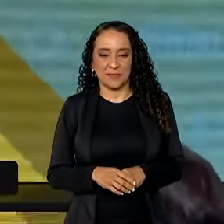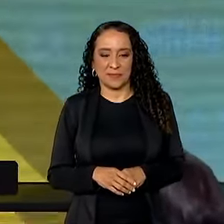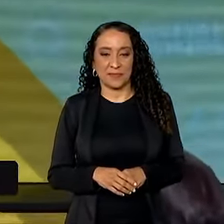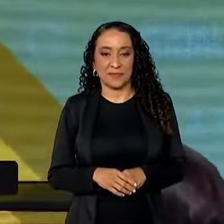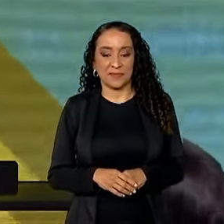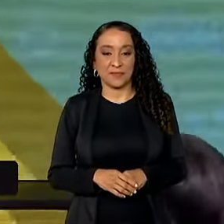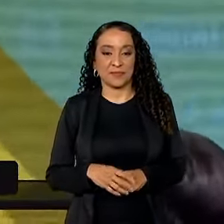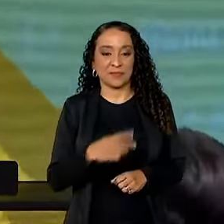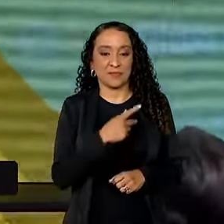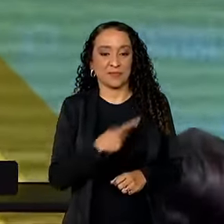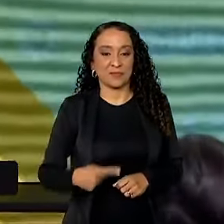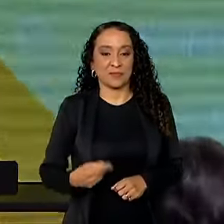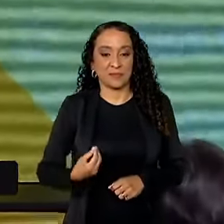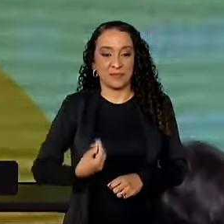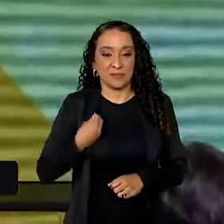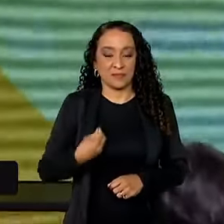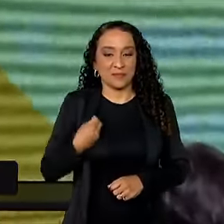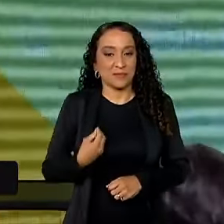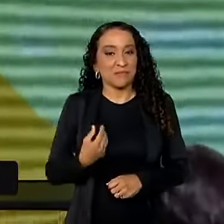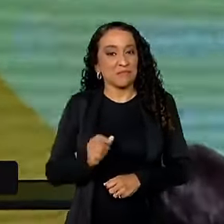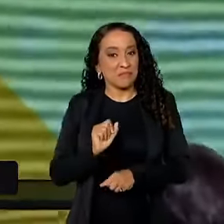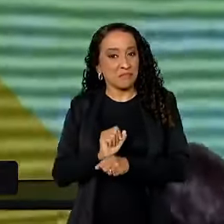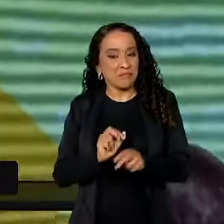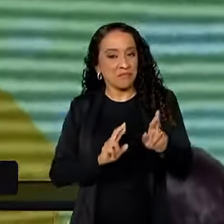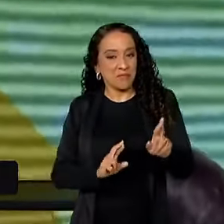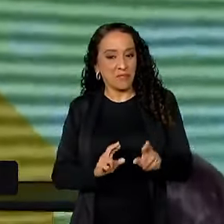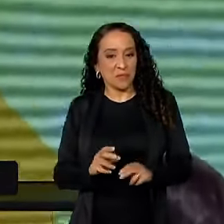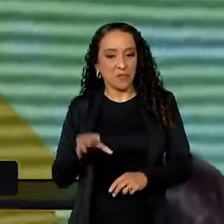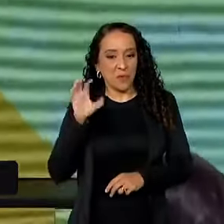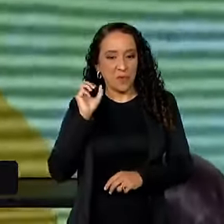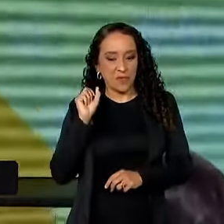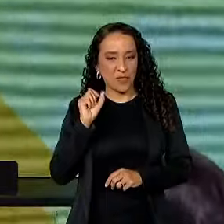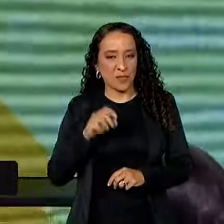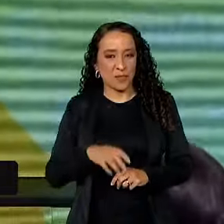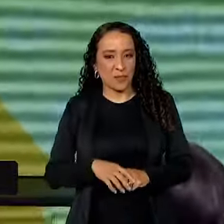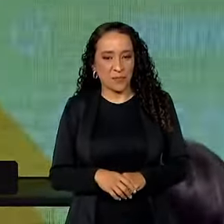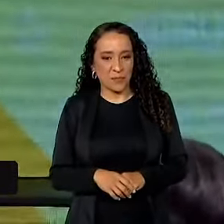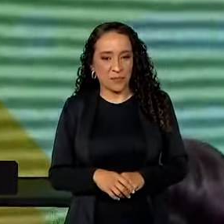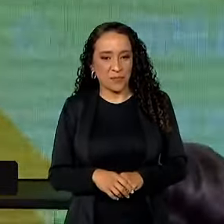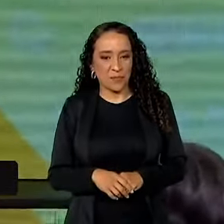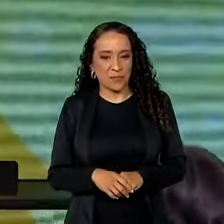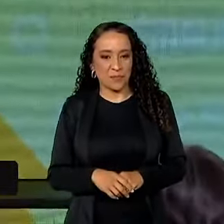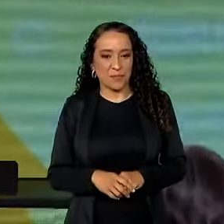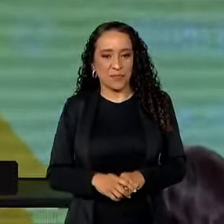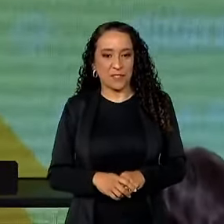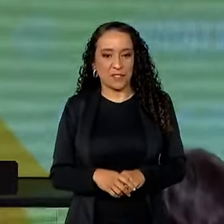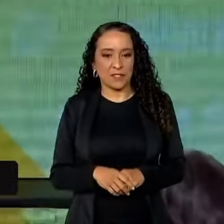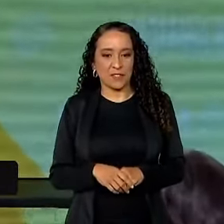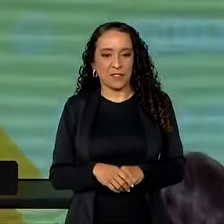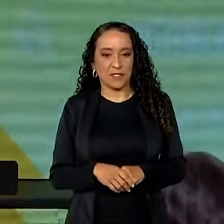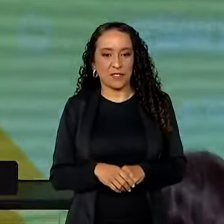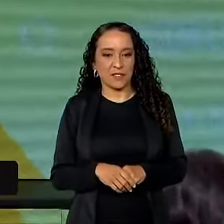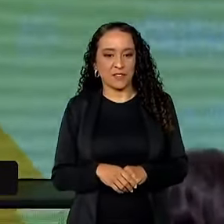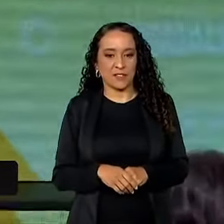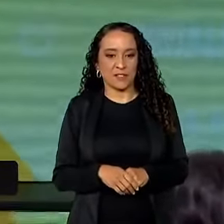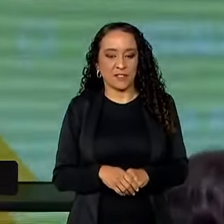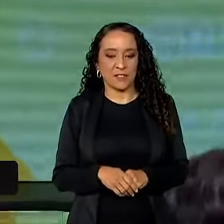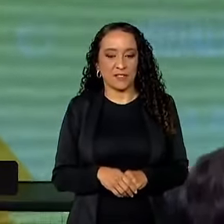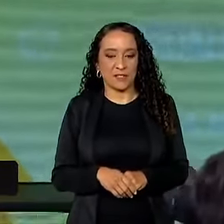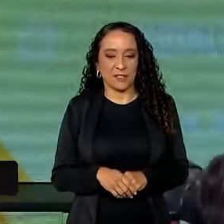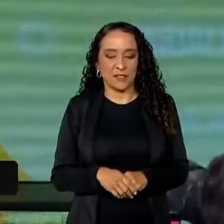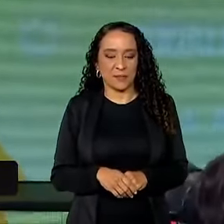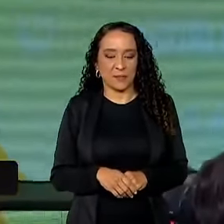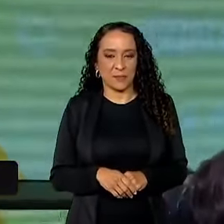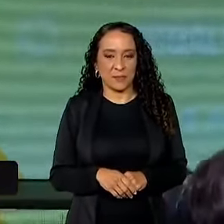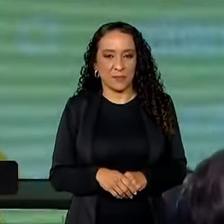Presidente, estou aqui, espero que você esteja me ouvindo. Presidente, você está me ouvindo? Estou